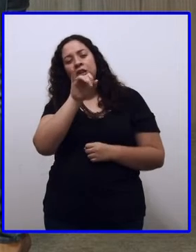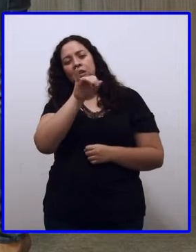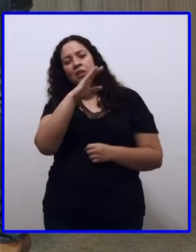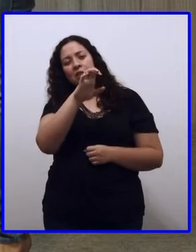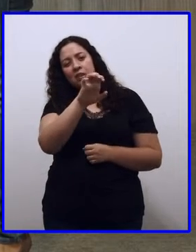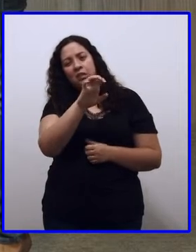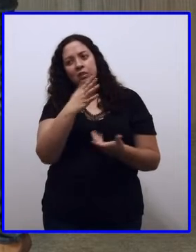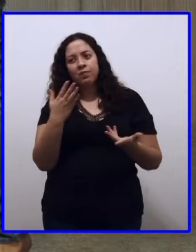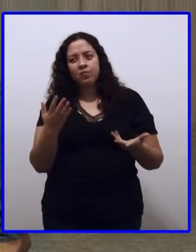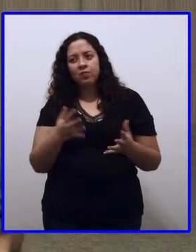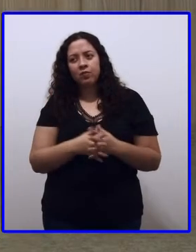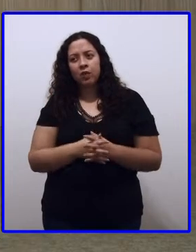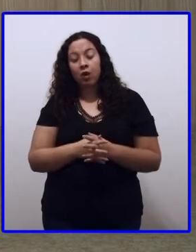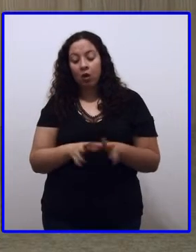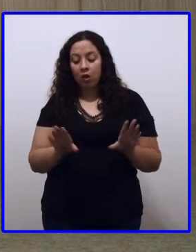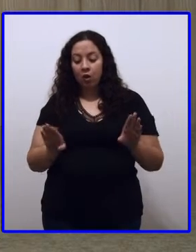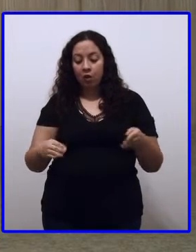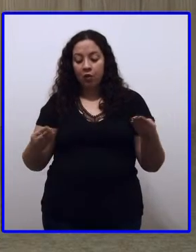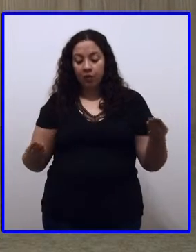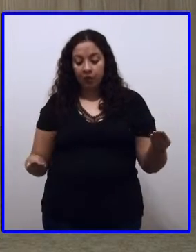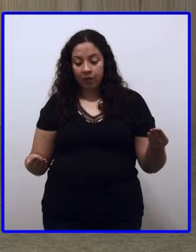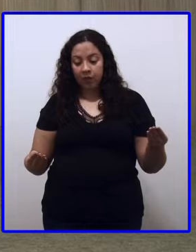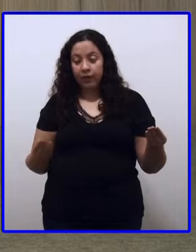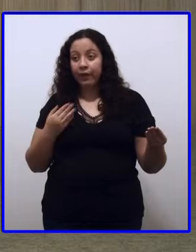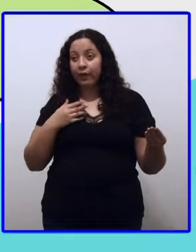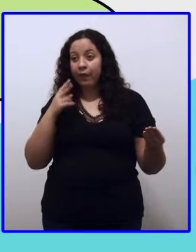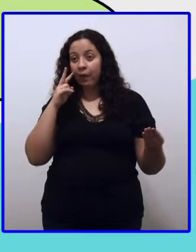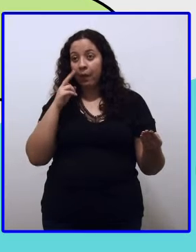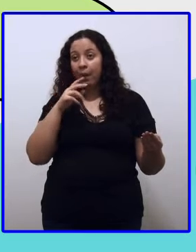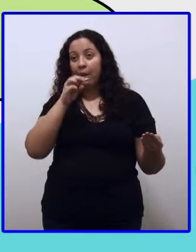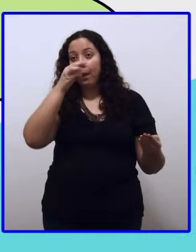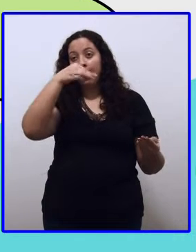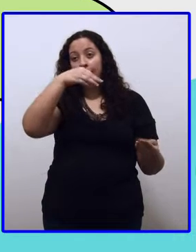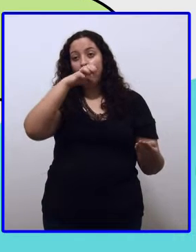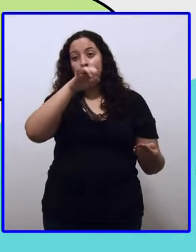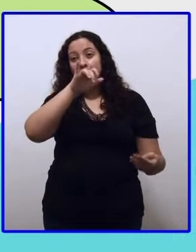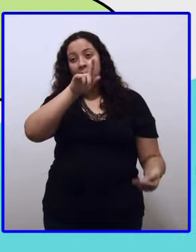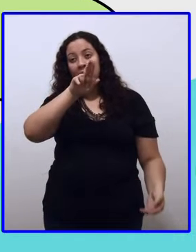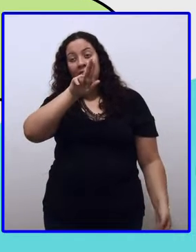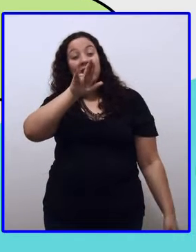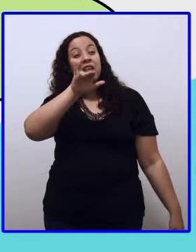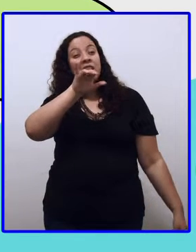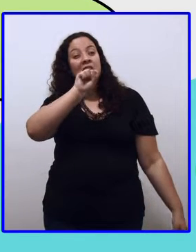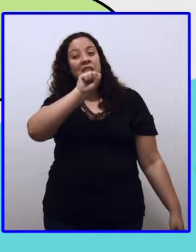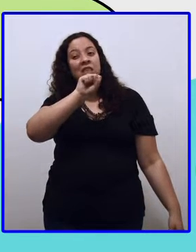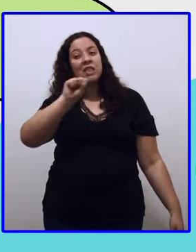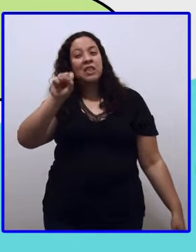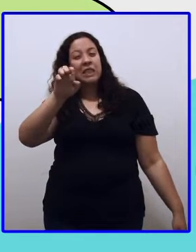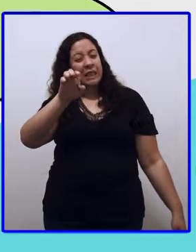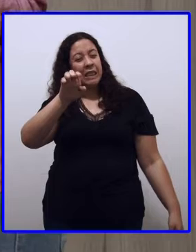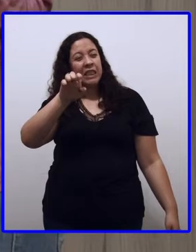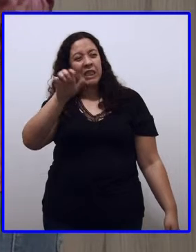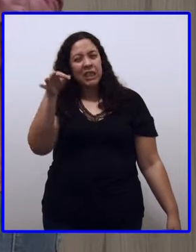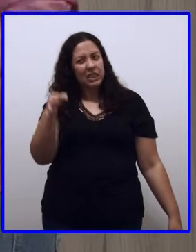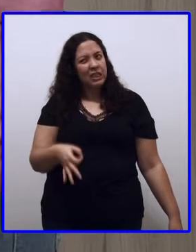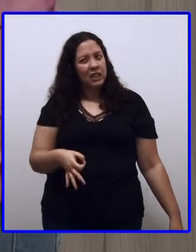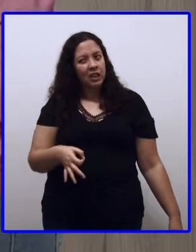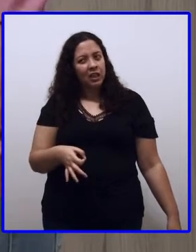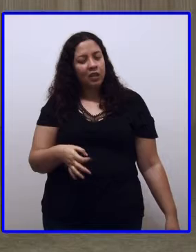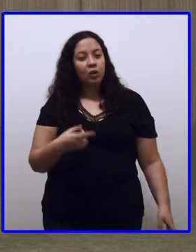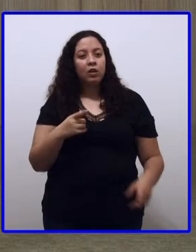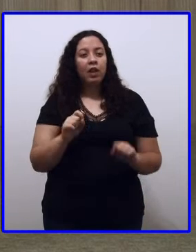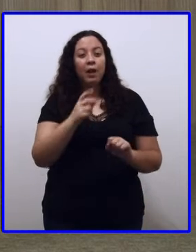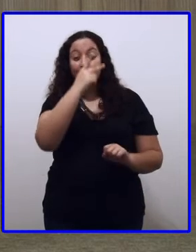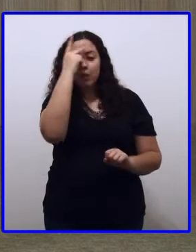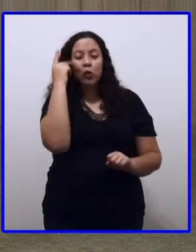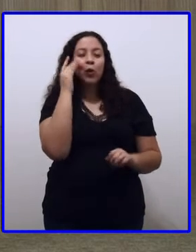Meiguice, Ah, você virou os dois S. Eu vou conferir. Confere, mas eu acho que vem de meigo. E meigo não é um verbo. Ai,